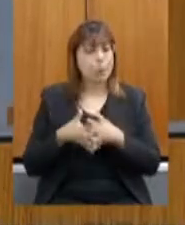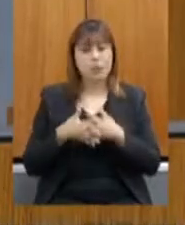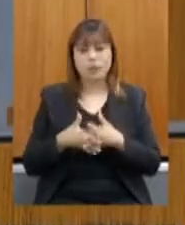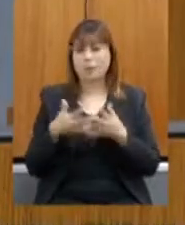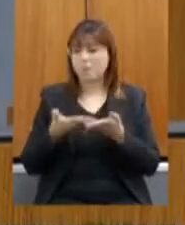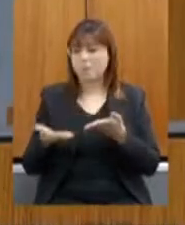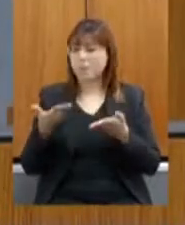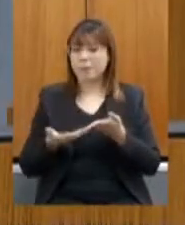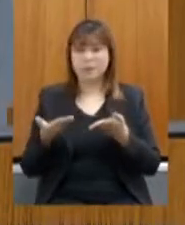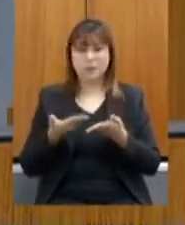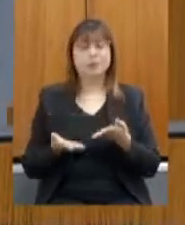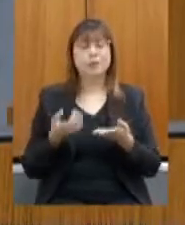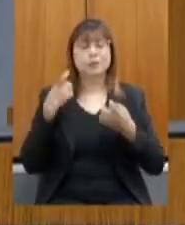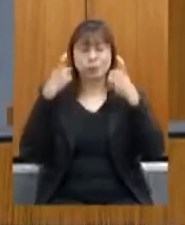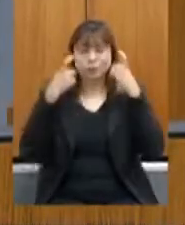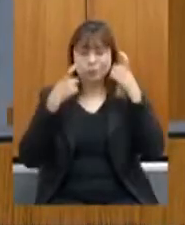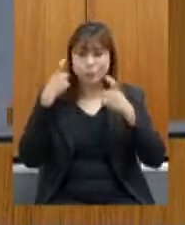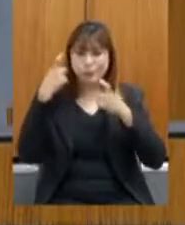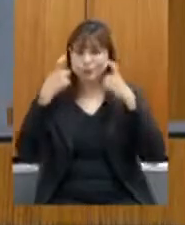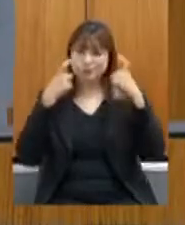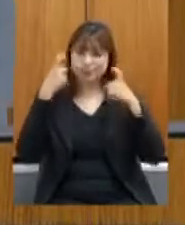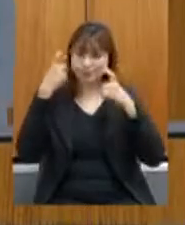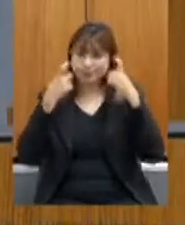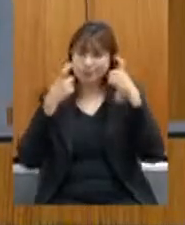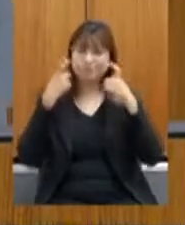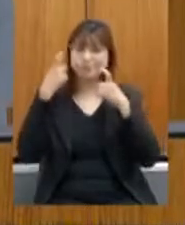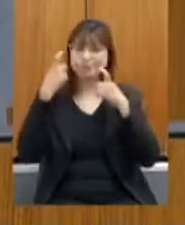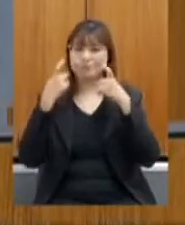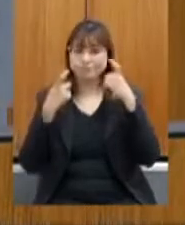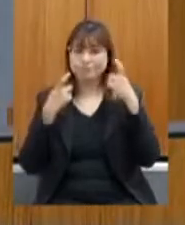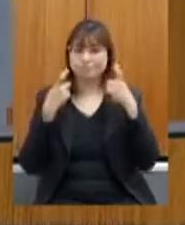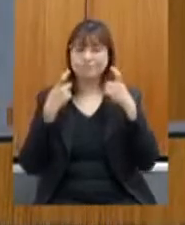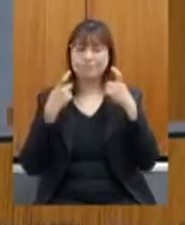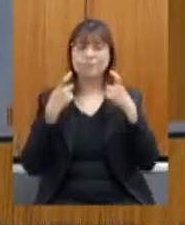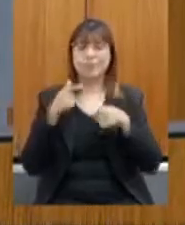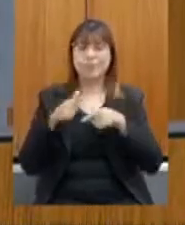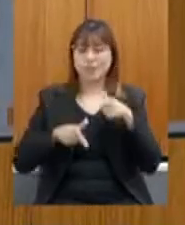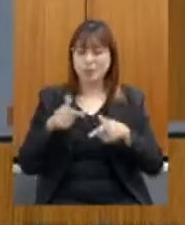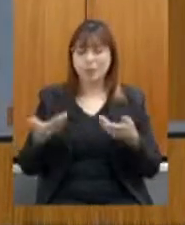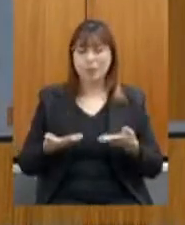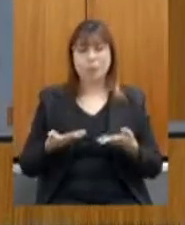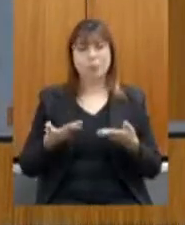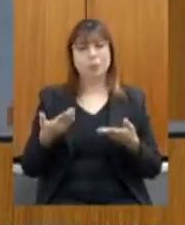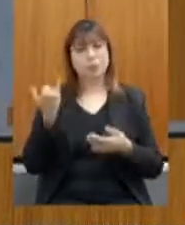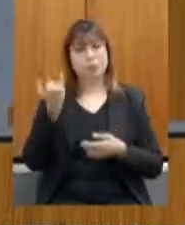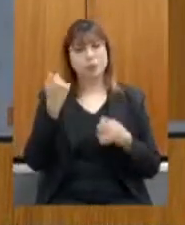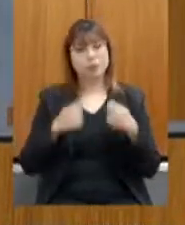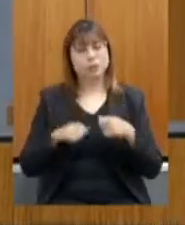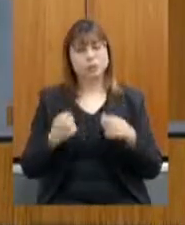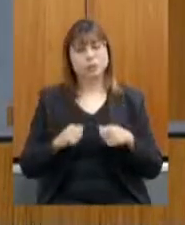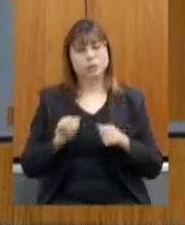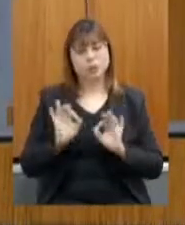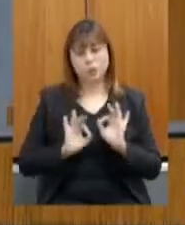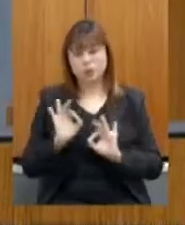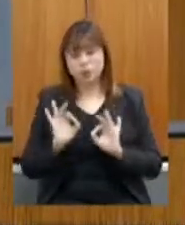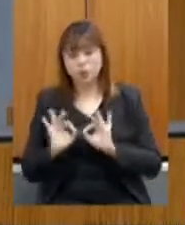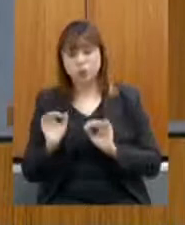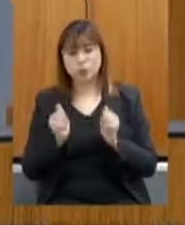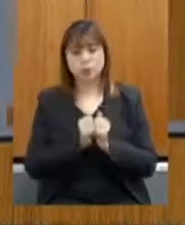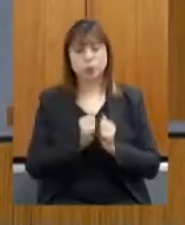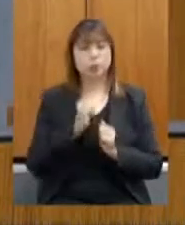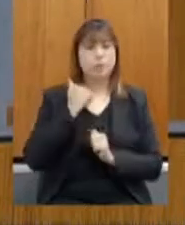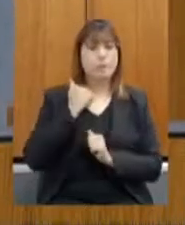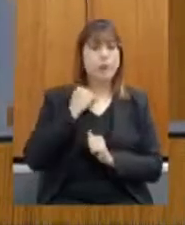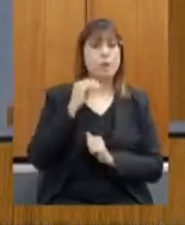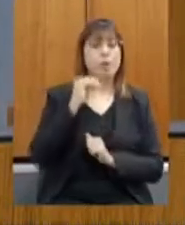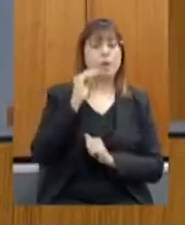Então, é muito preocupante ter uma ação, é muito importante nesse momento, uma ação coordenada envolvendo o Banco do Brasil,